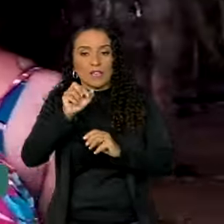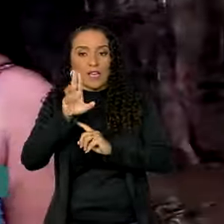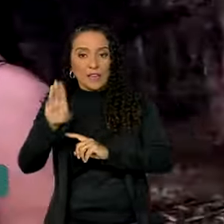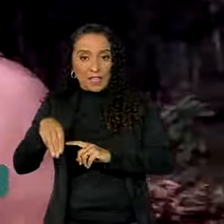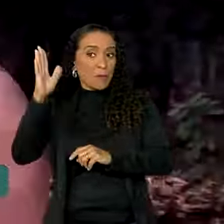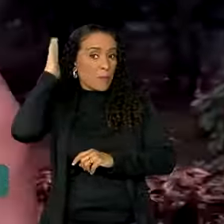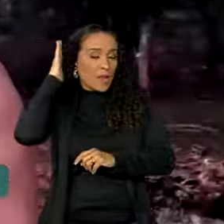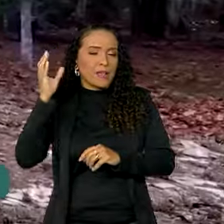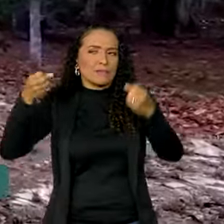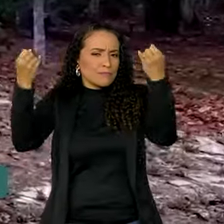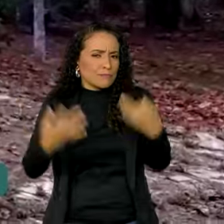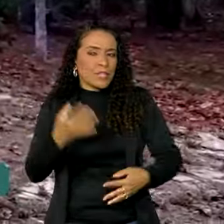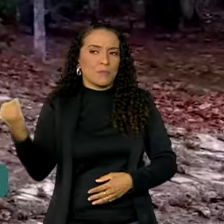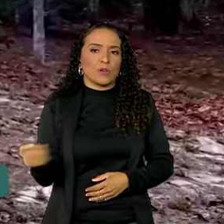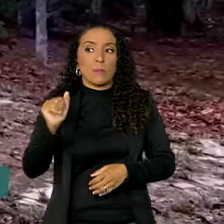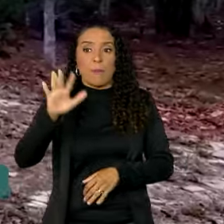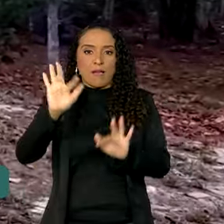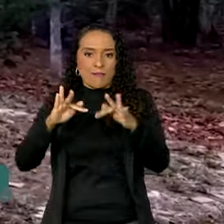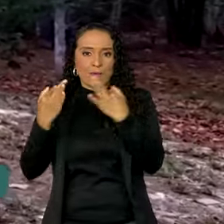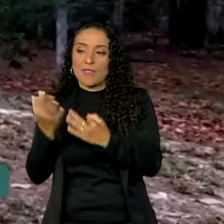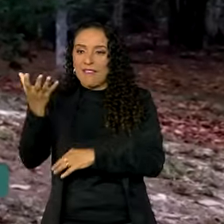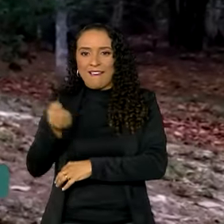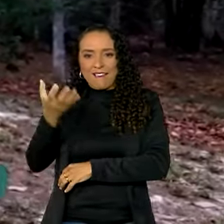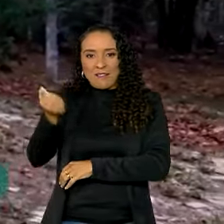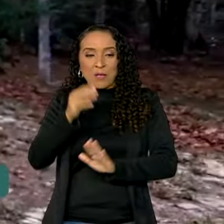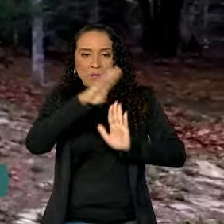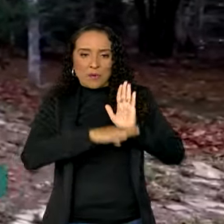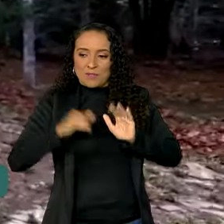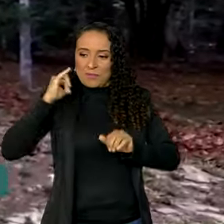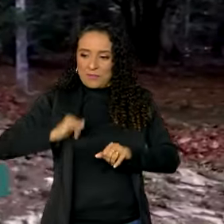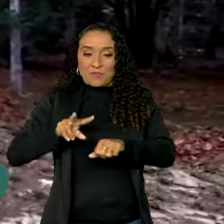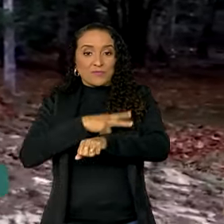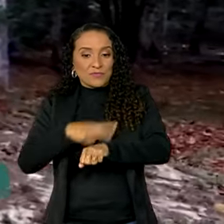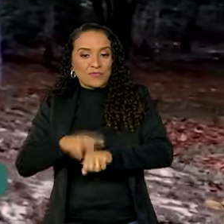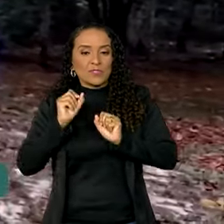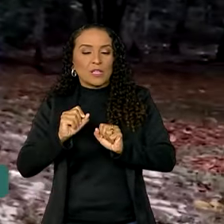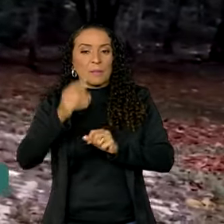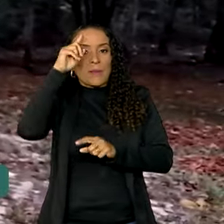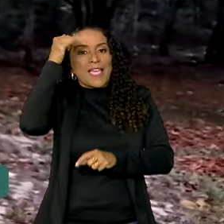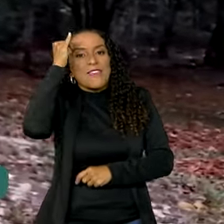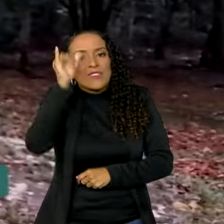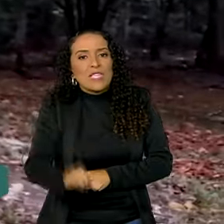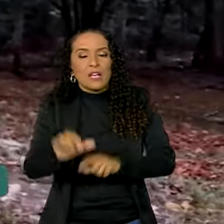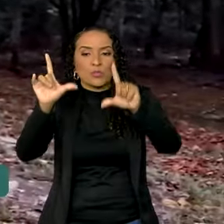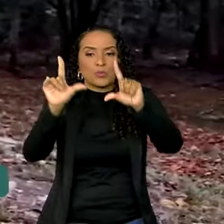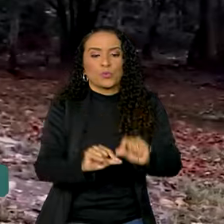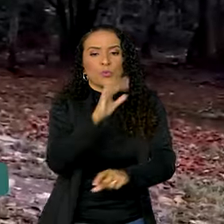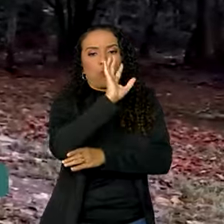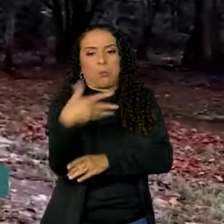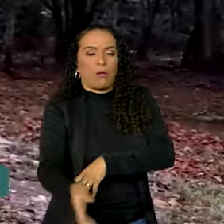da importância de mais famílias serem beneficiadas pelo Bolsa Verde para impedir e reduzir o